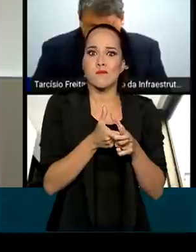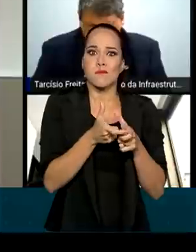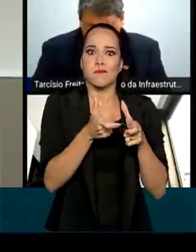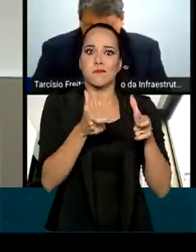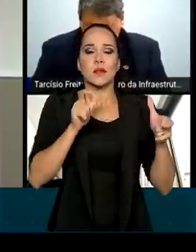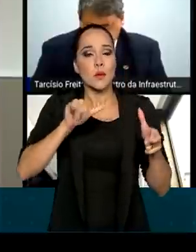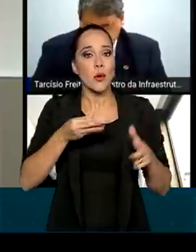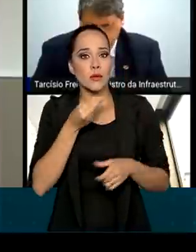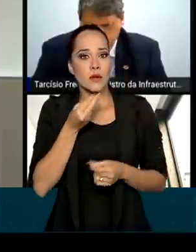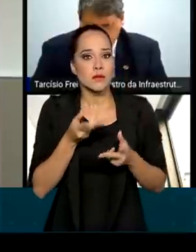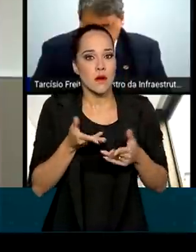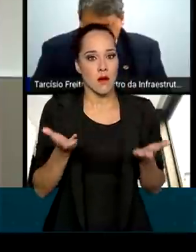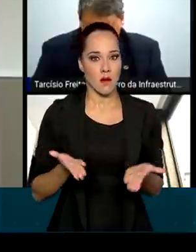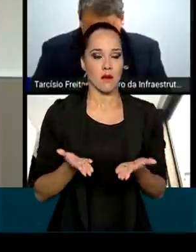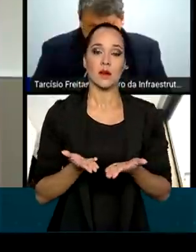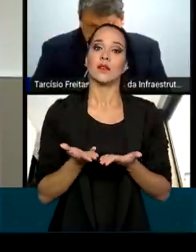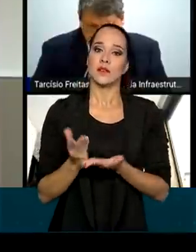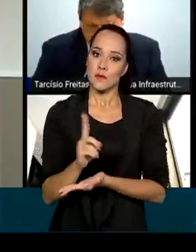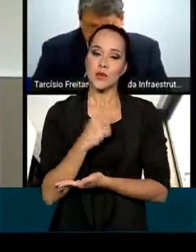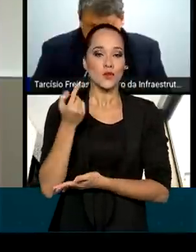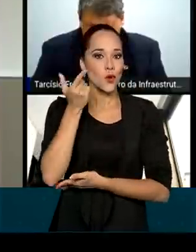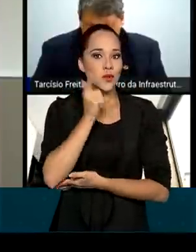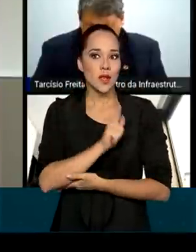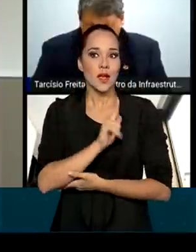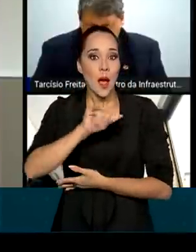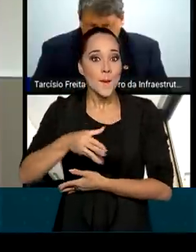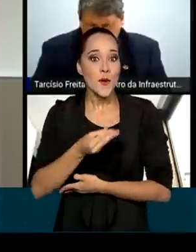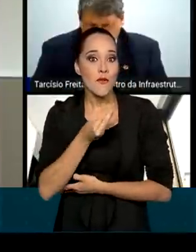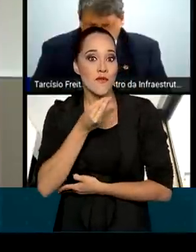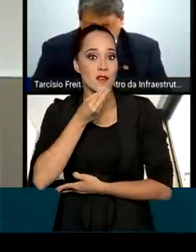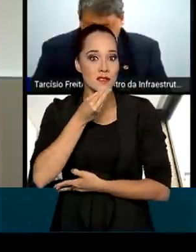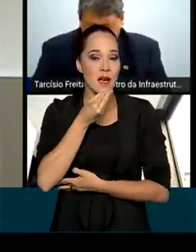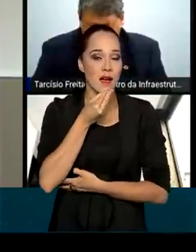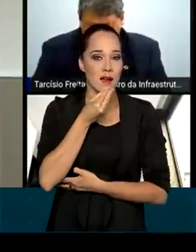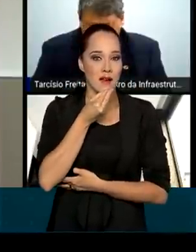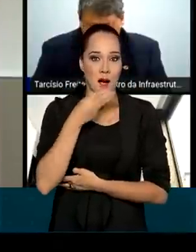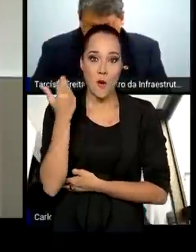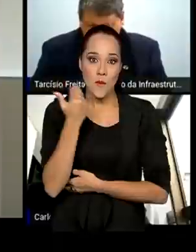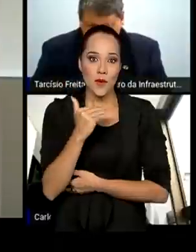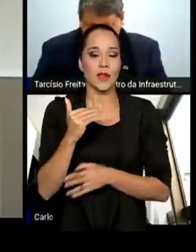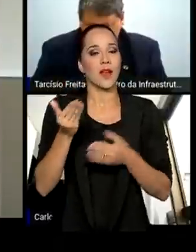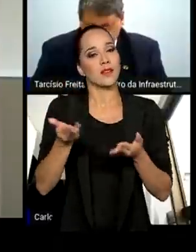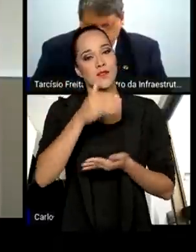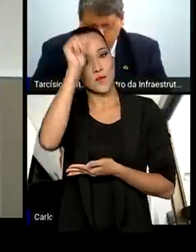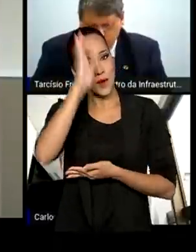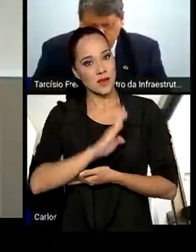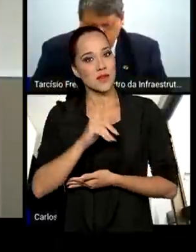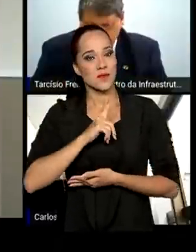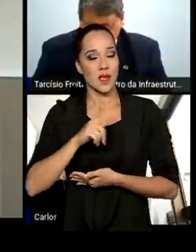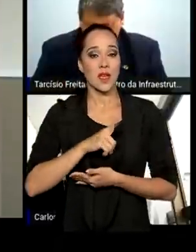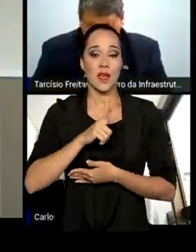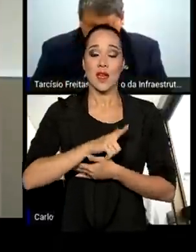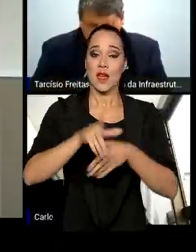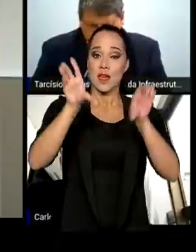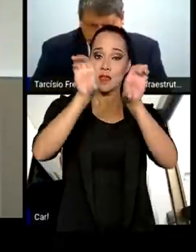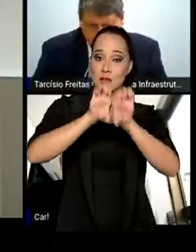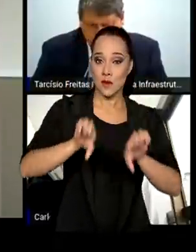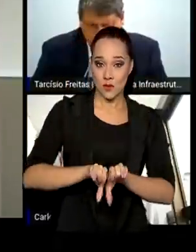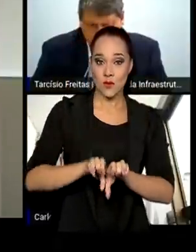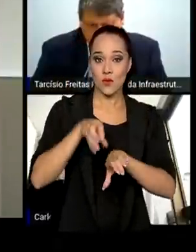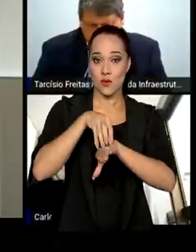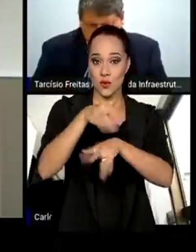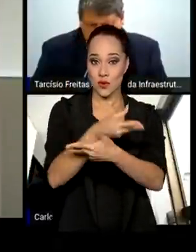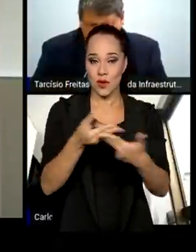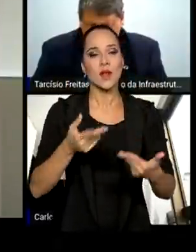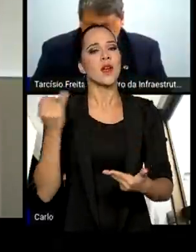dessa oportunidade. Então, para que a gente possa explorar o potencial que o Brasil tem em infra, é fundamental